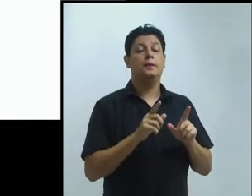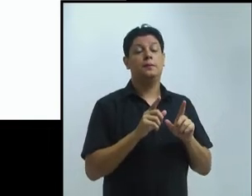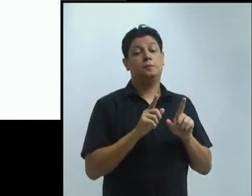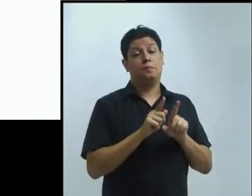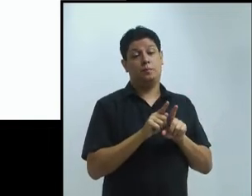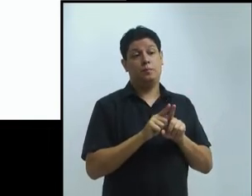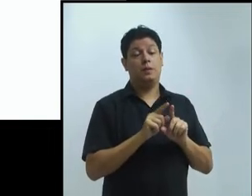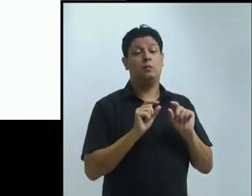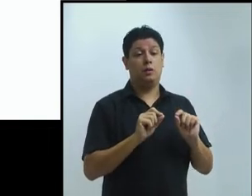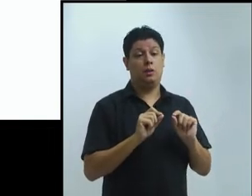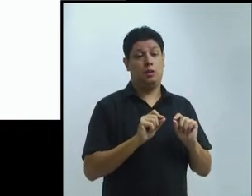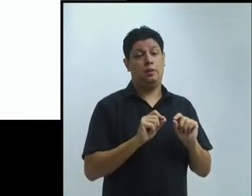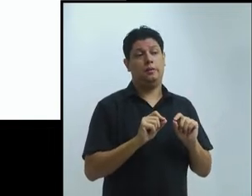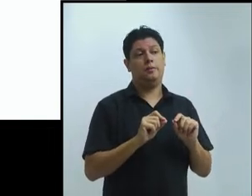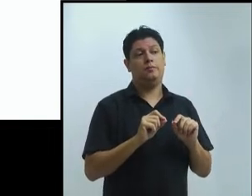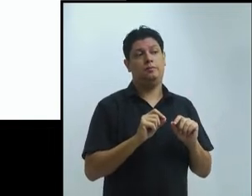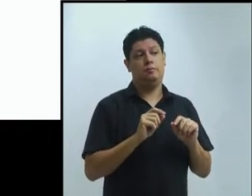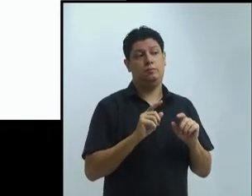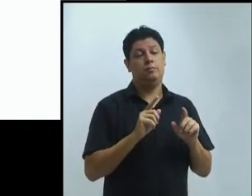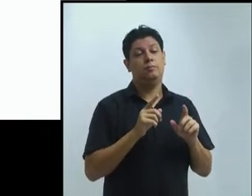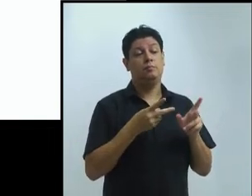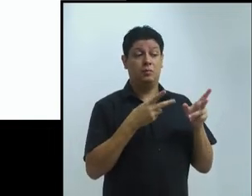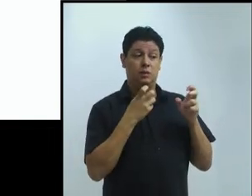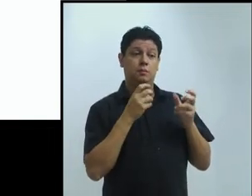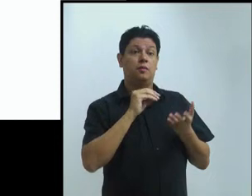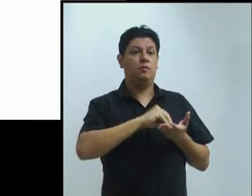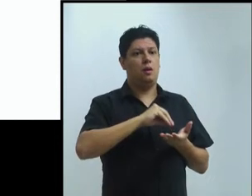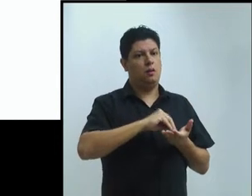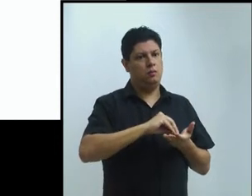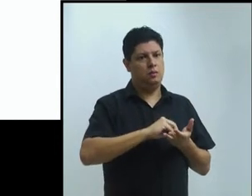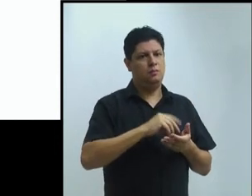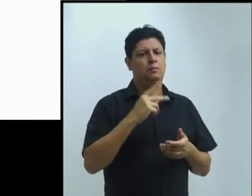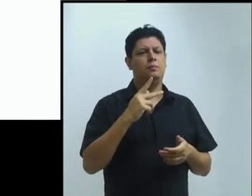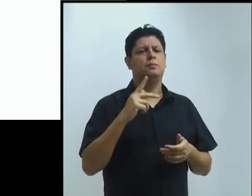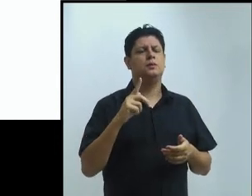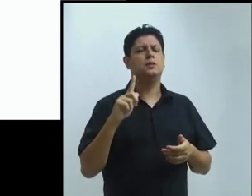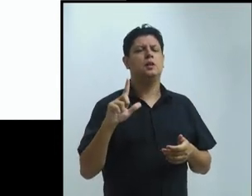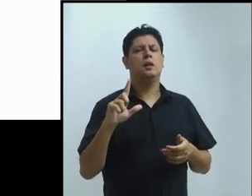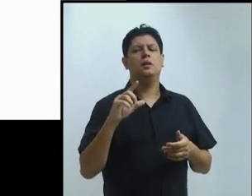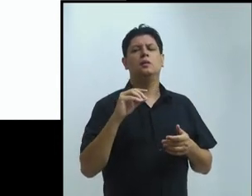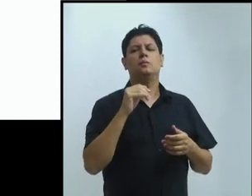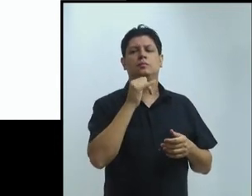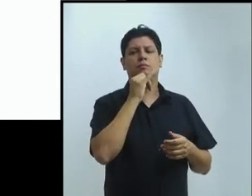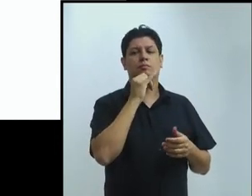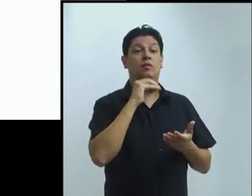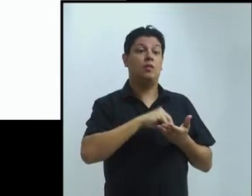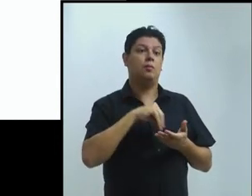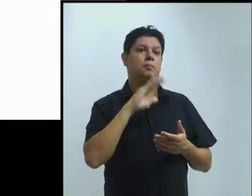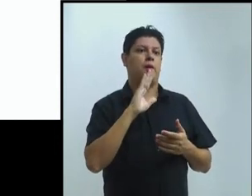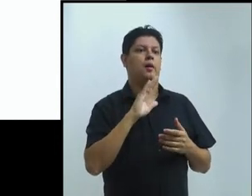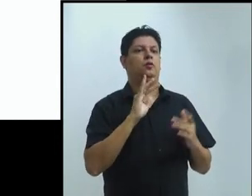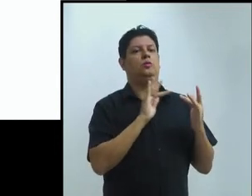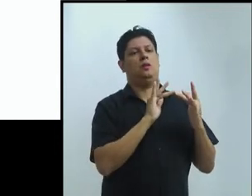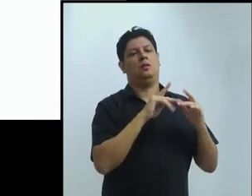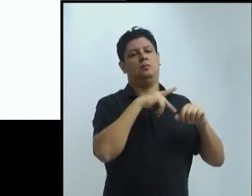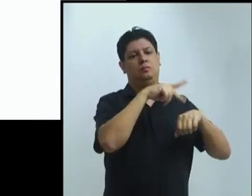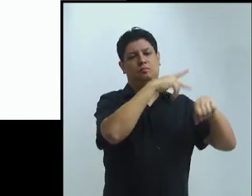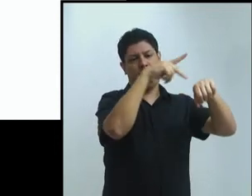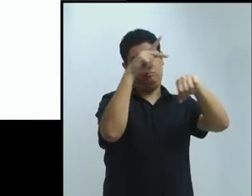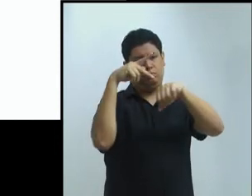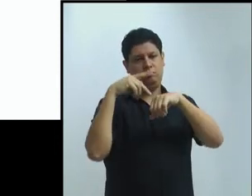outro lado, não é tão grande, dos programas de pós-graduação na UFPA, não é tão grande. Vejam